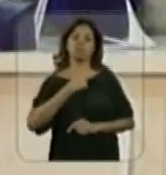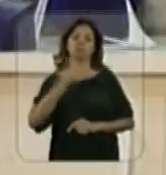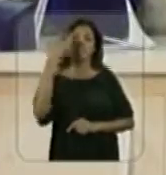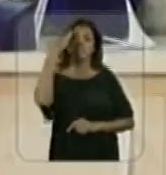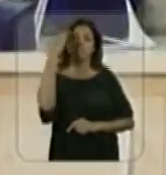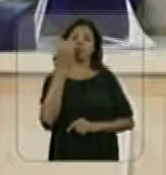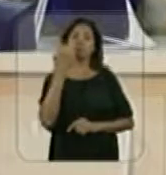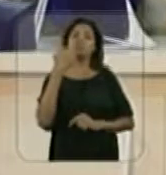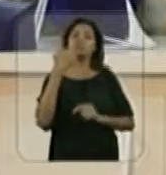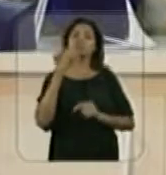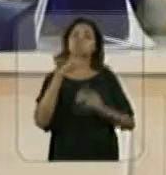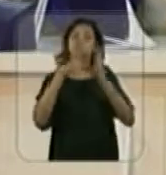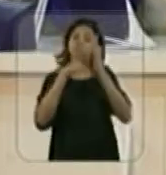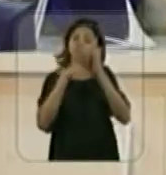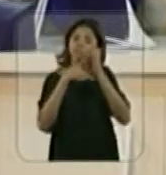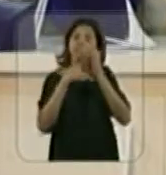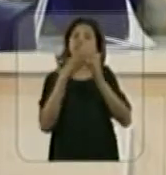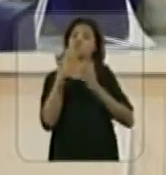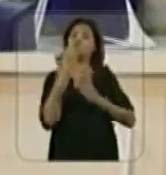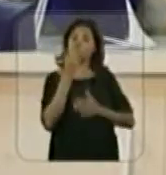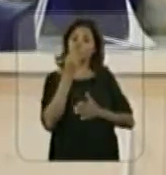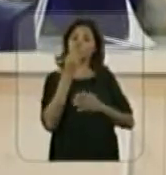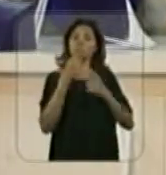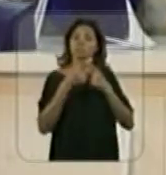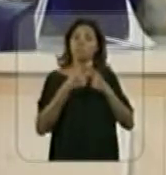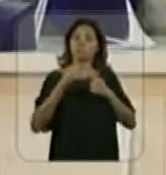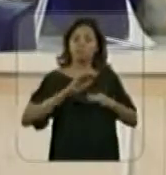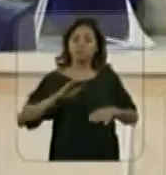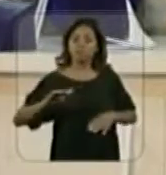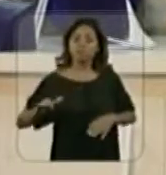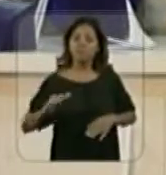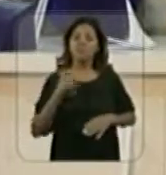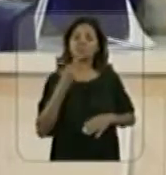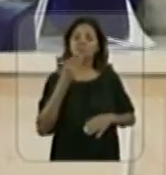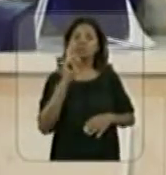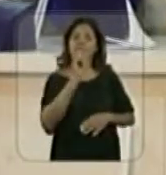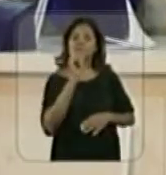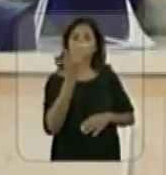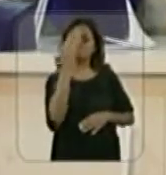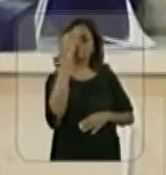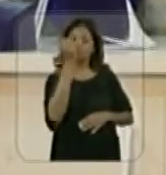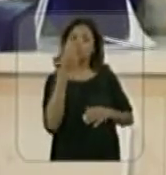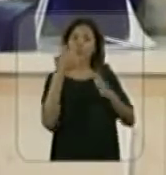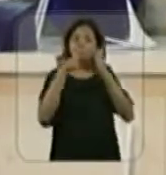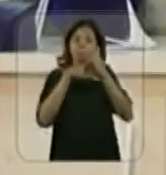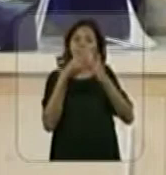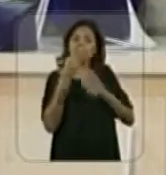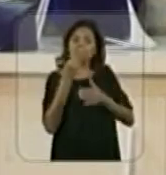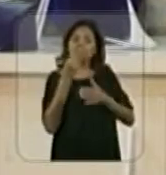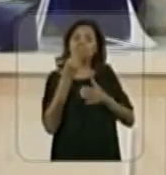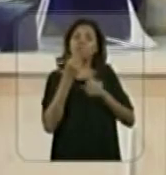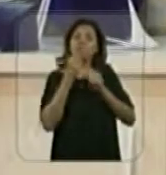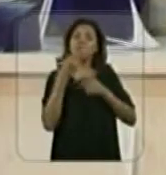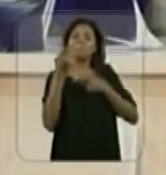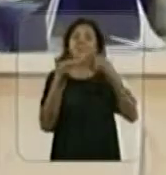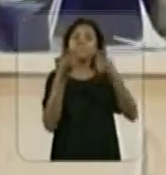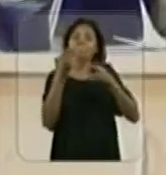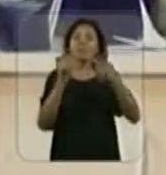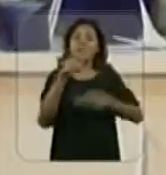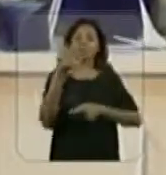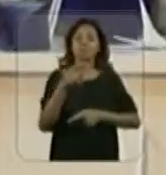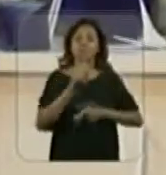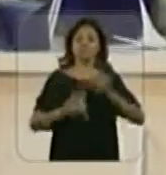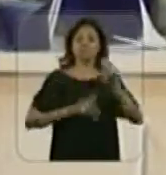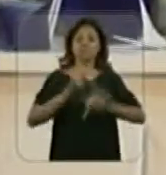consiga guardar segredo, porque a gente sabe que se a criança não guarda segredo, ela pode contar para outras pessoas e isso ela